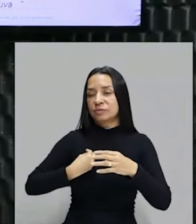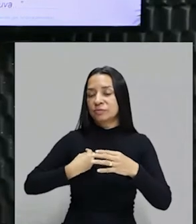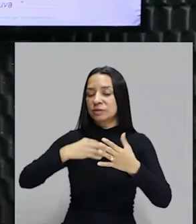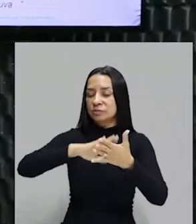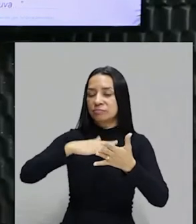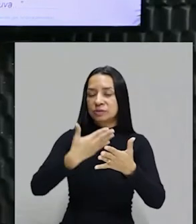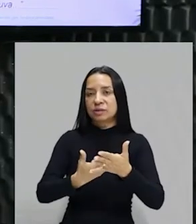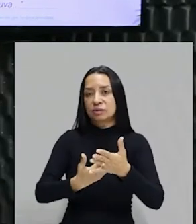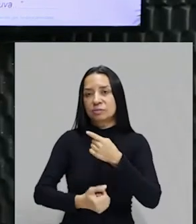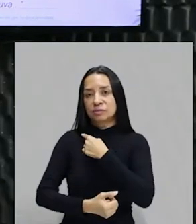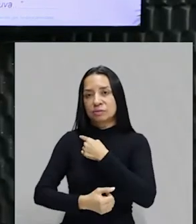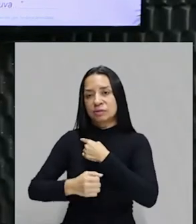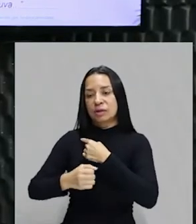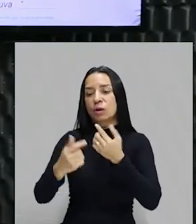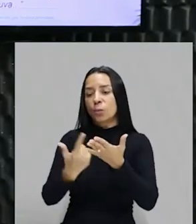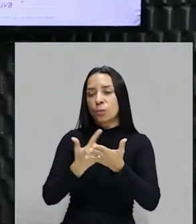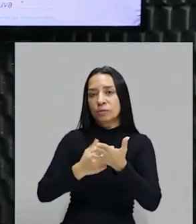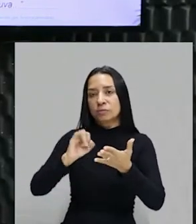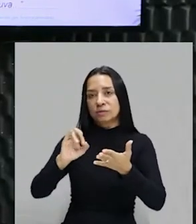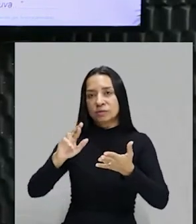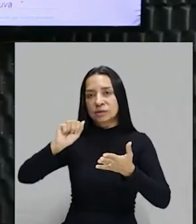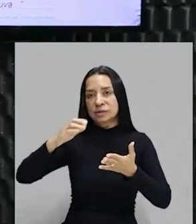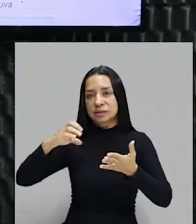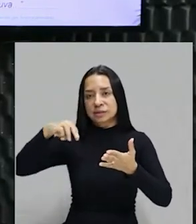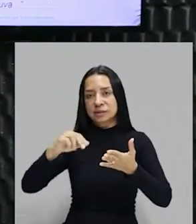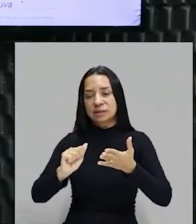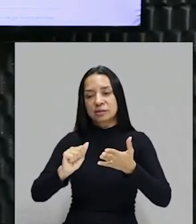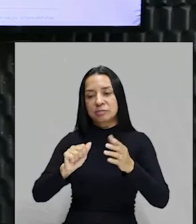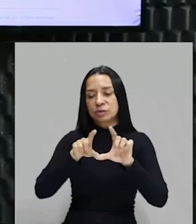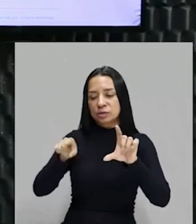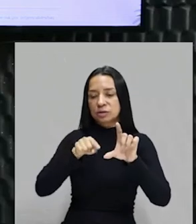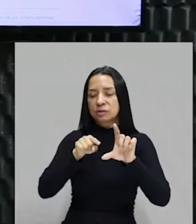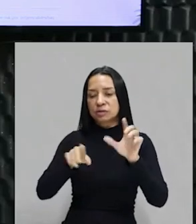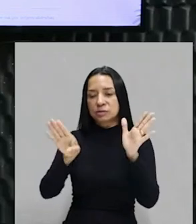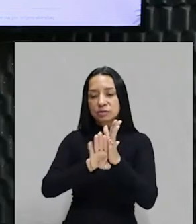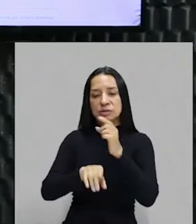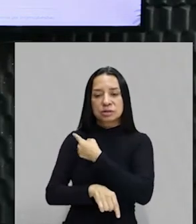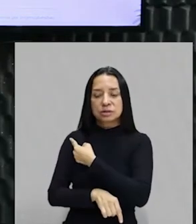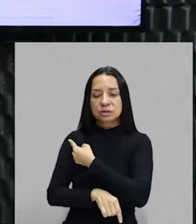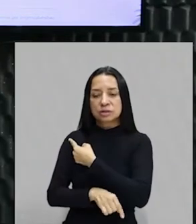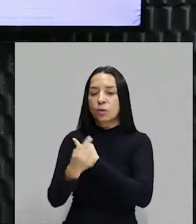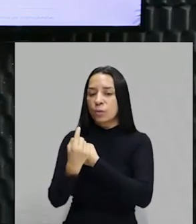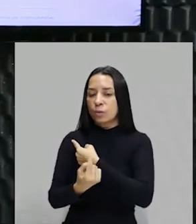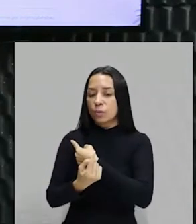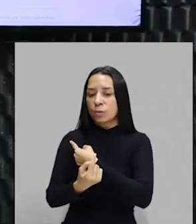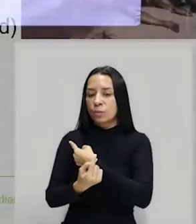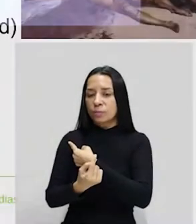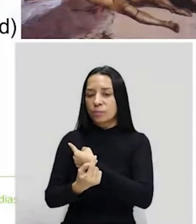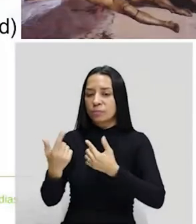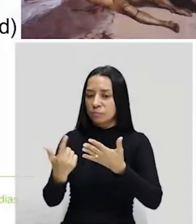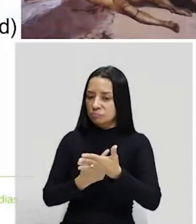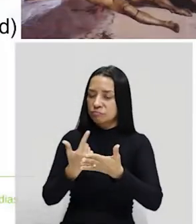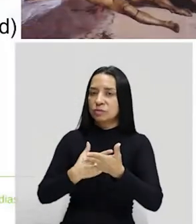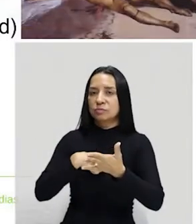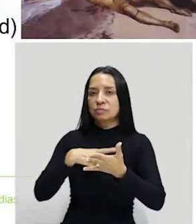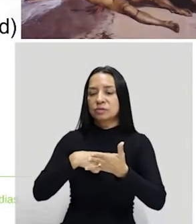Alencar, aquela obra toda. Pois é. Esse trecho todinho aqui, é para a gente chegar em uma das obras, agora eu lembrei, que caiu no